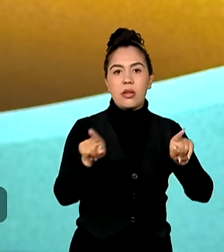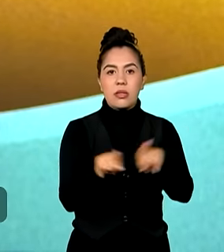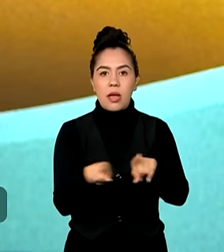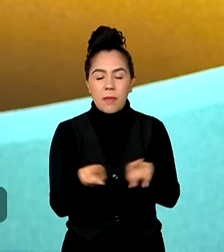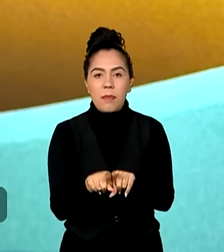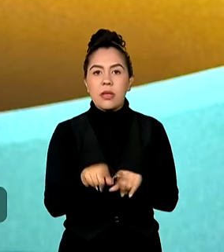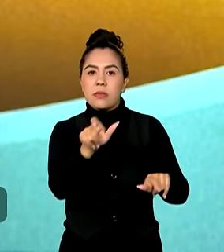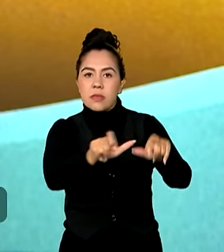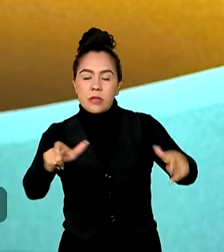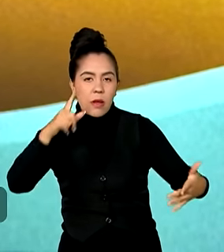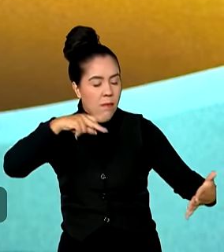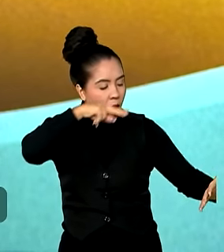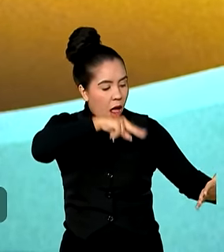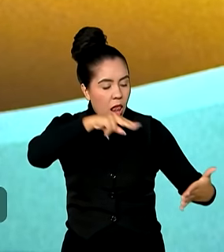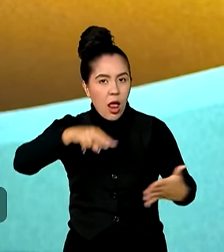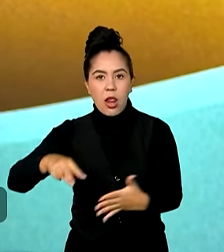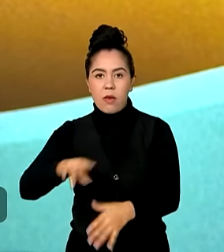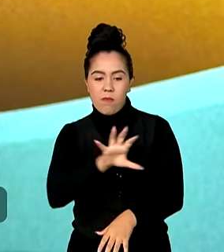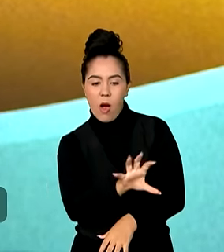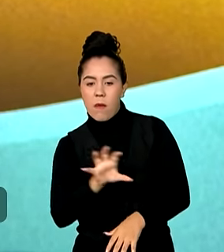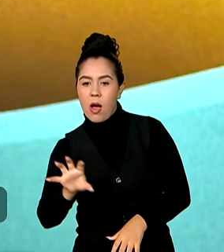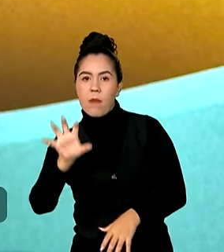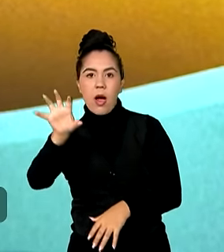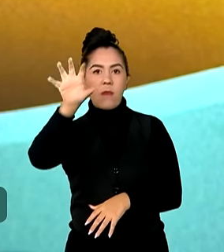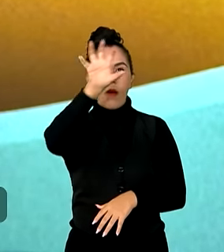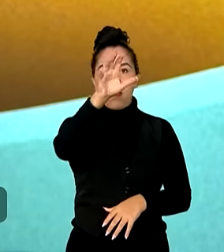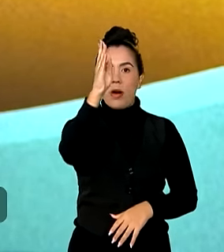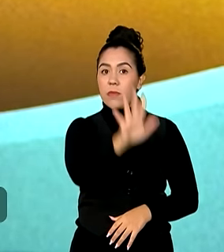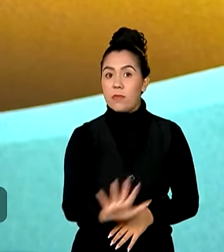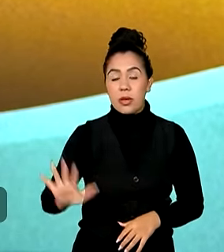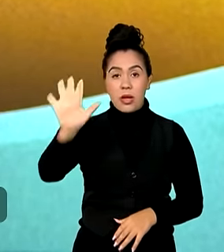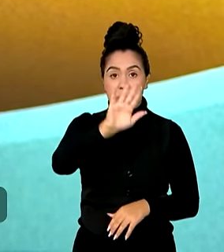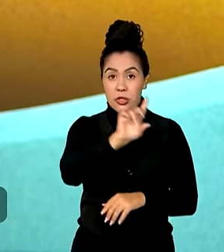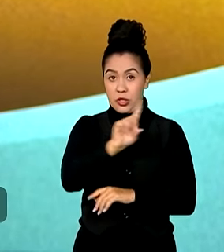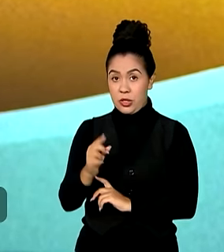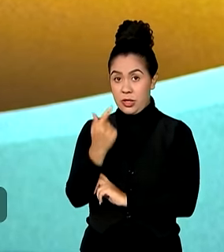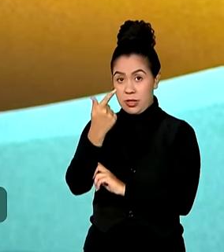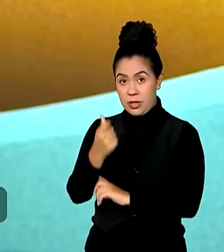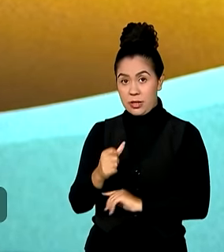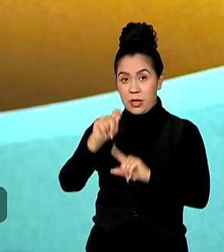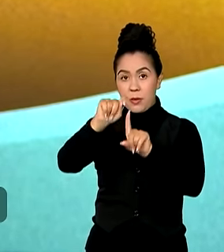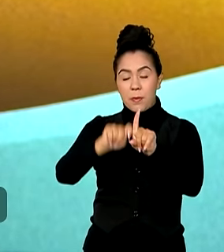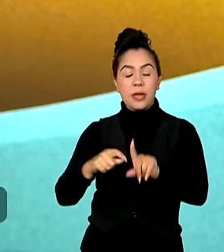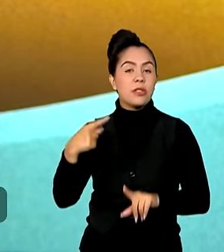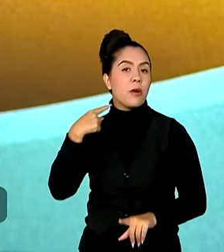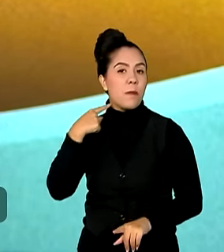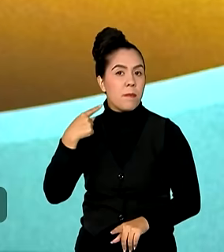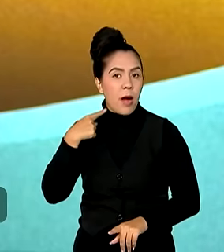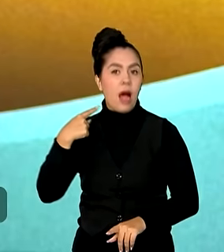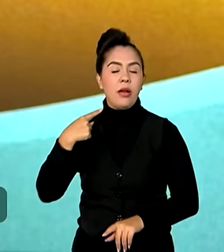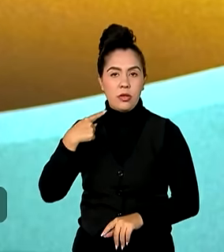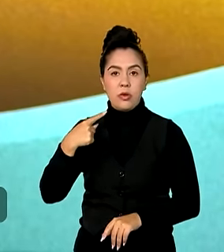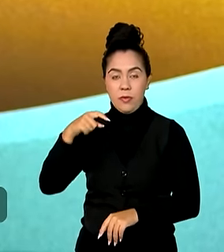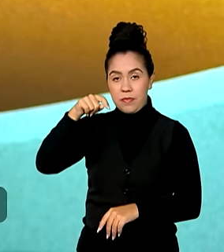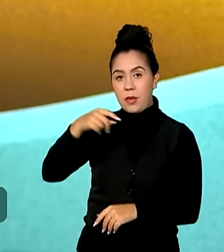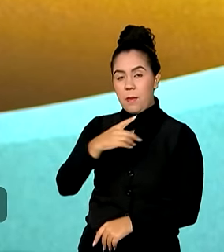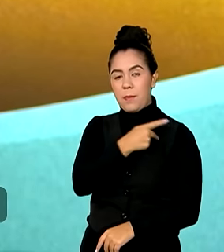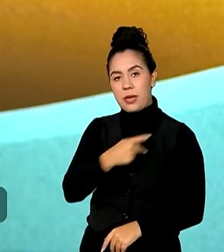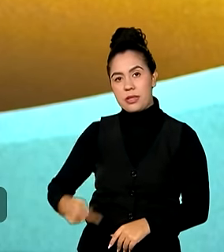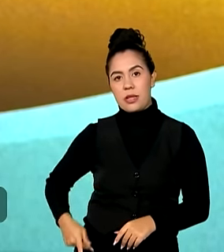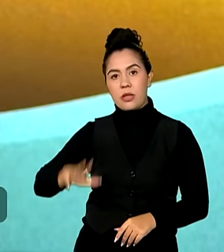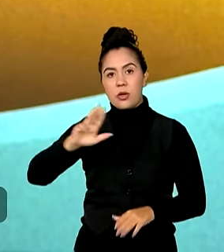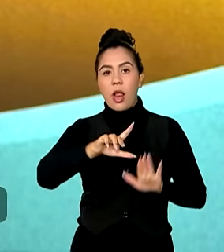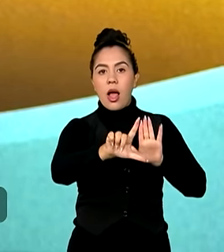em todas as regiões do Brasil. No dia 16 de maio de 2024, o presidente Lula assinou o Decreto 12